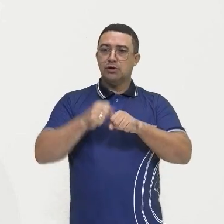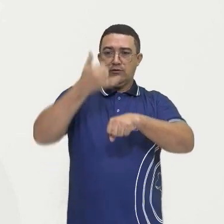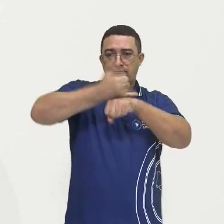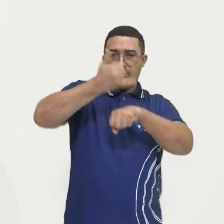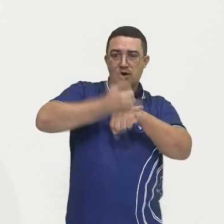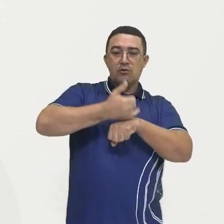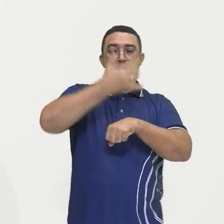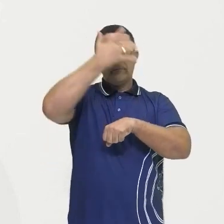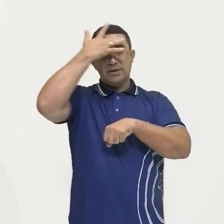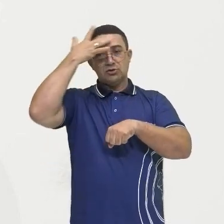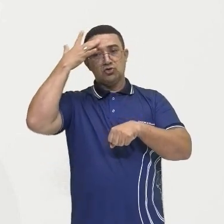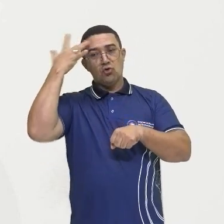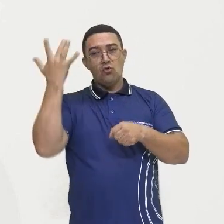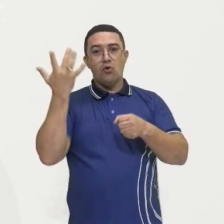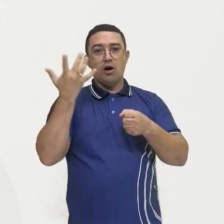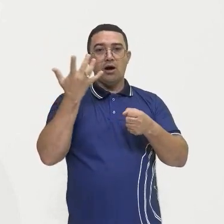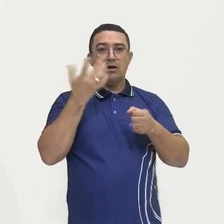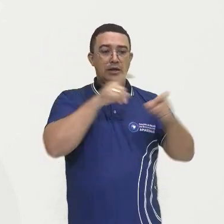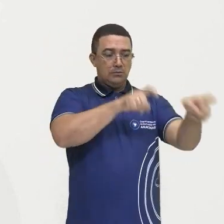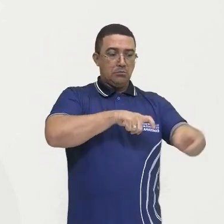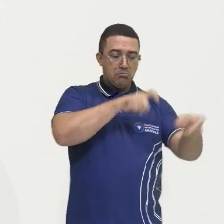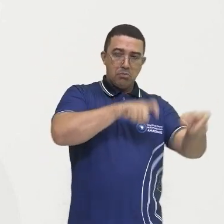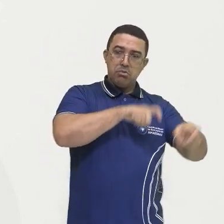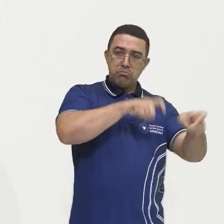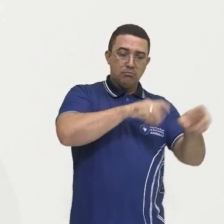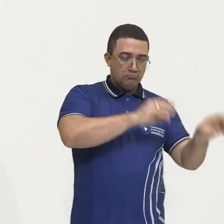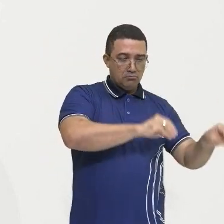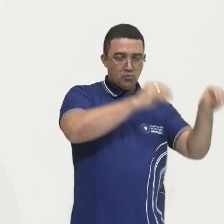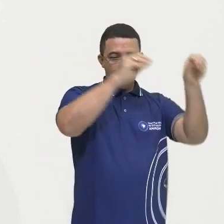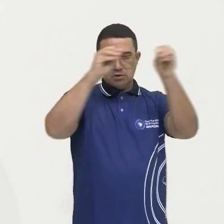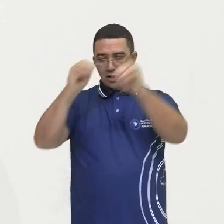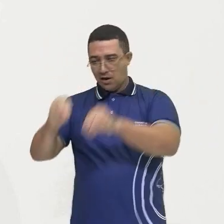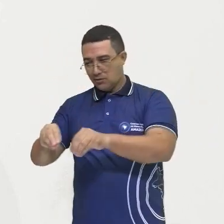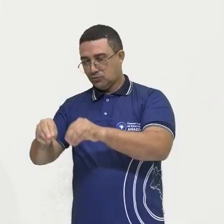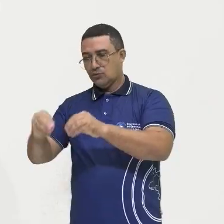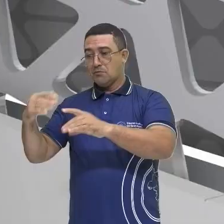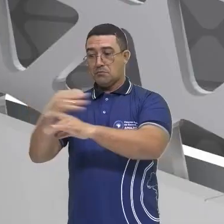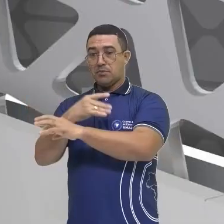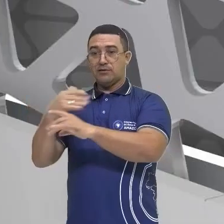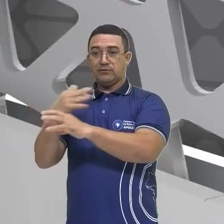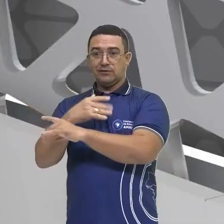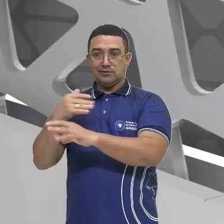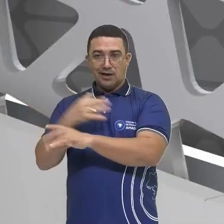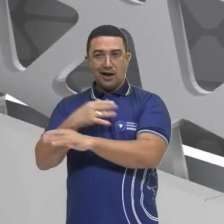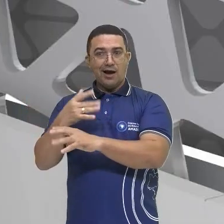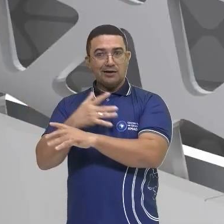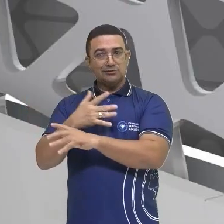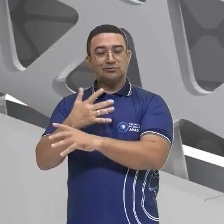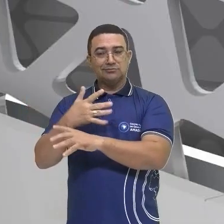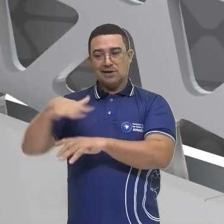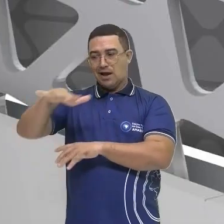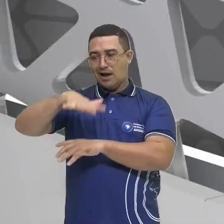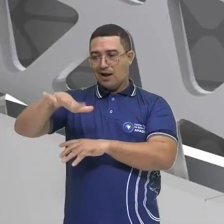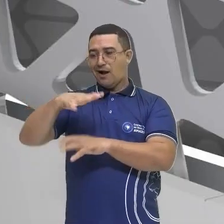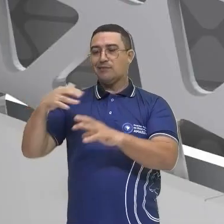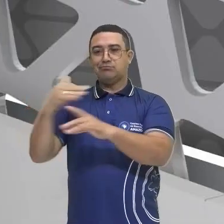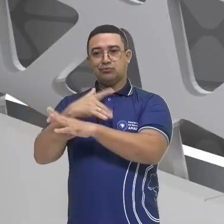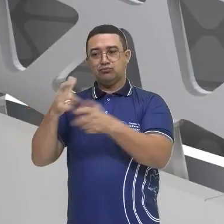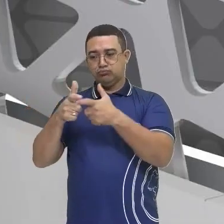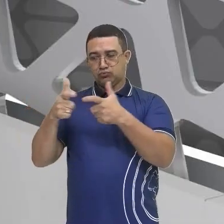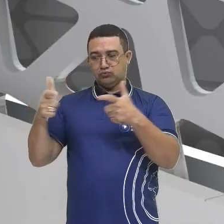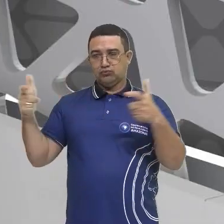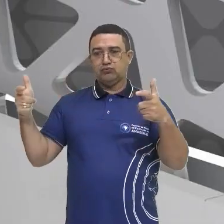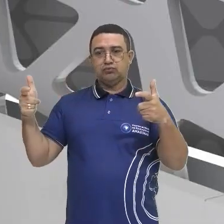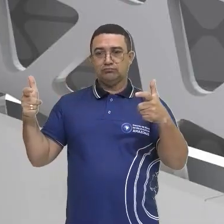deslocando do meio rural para a área urbana, o crescimento das